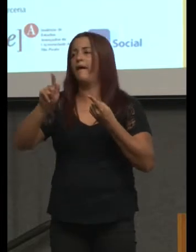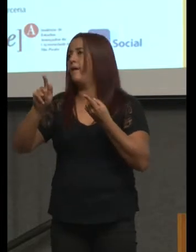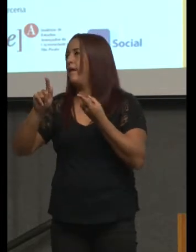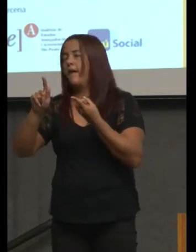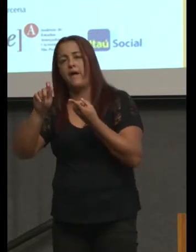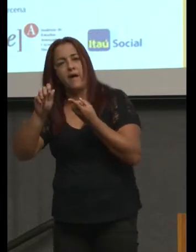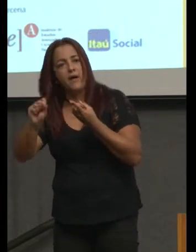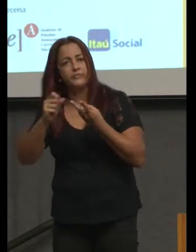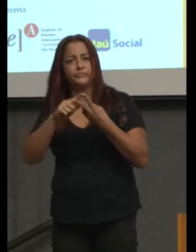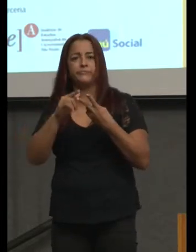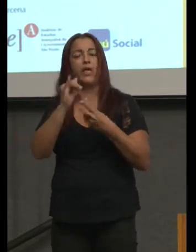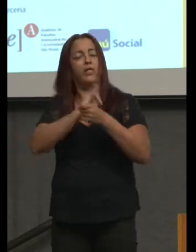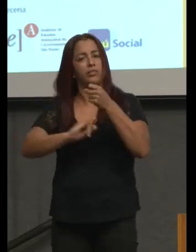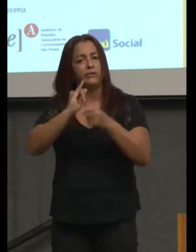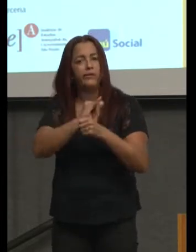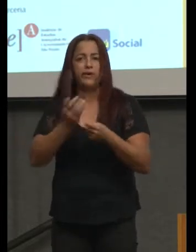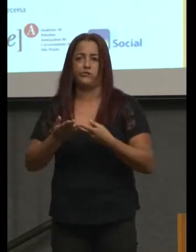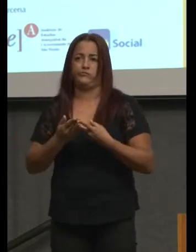energia,